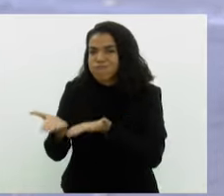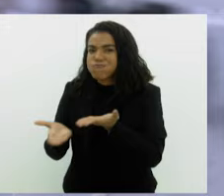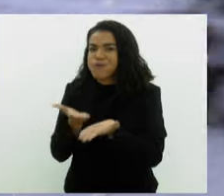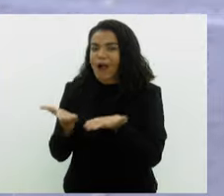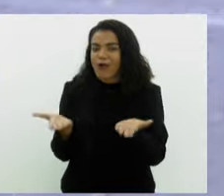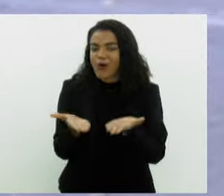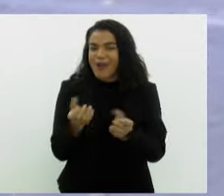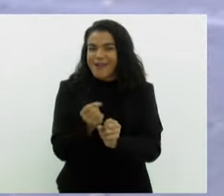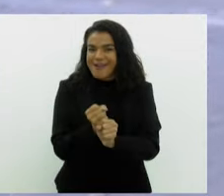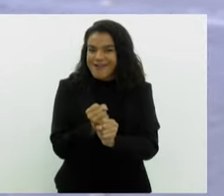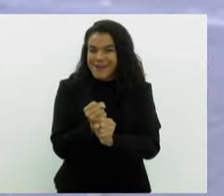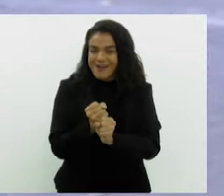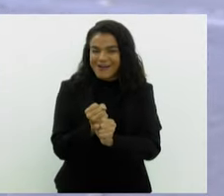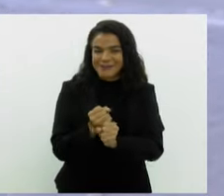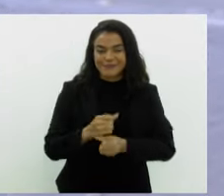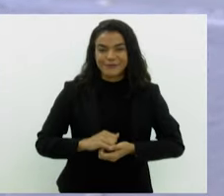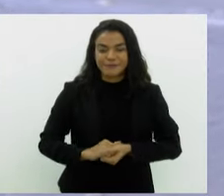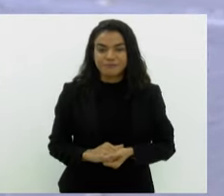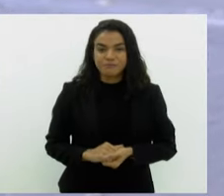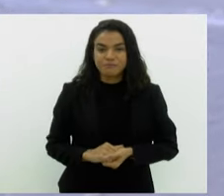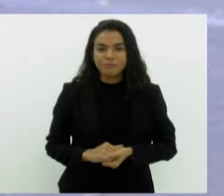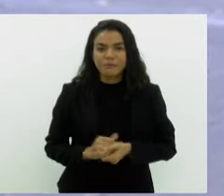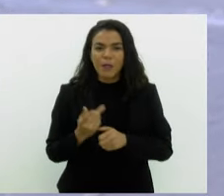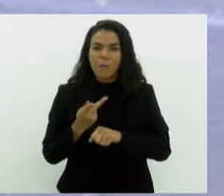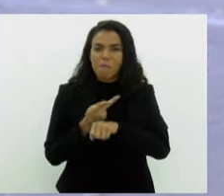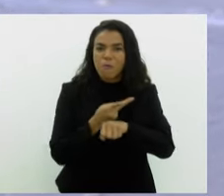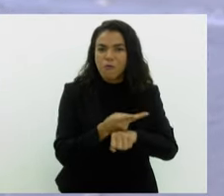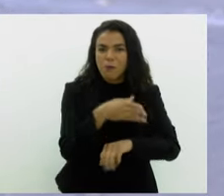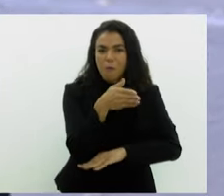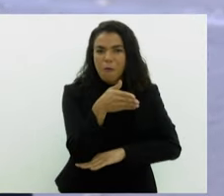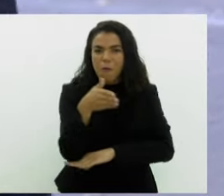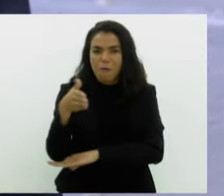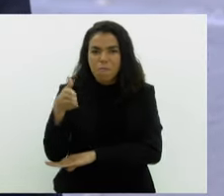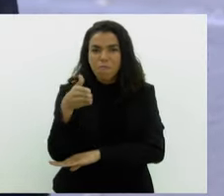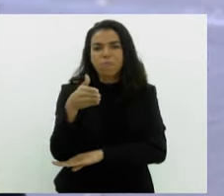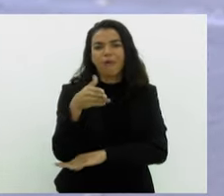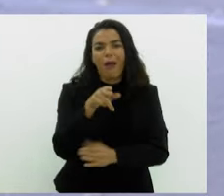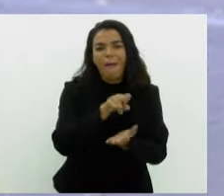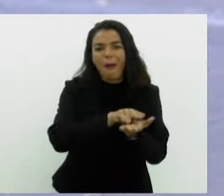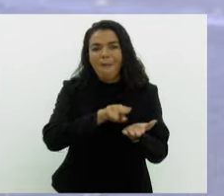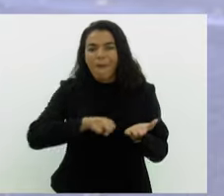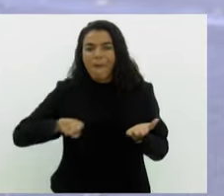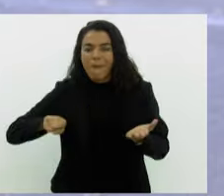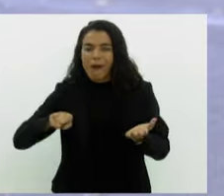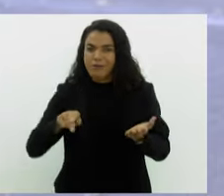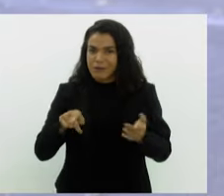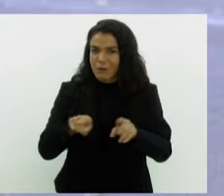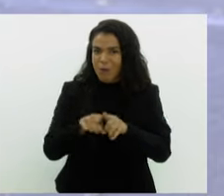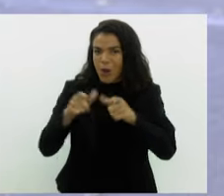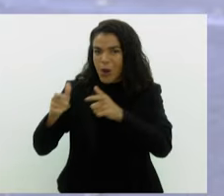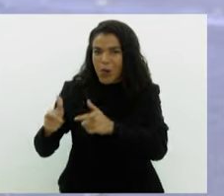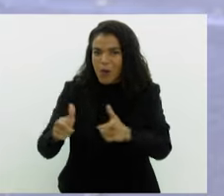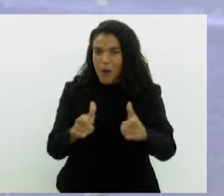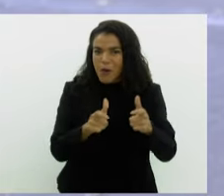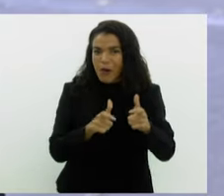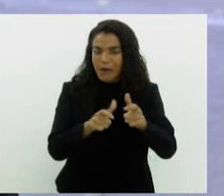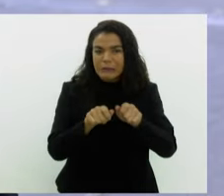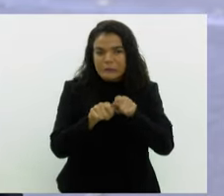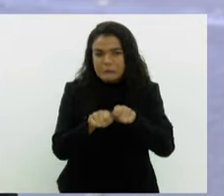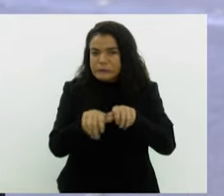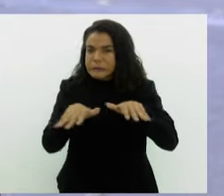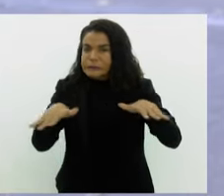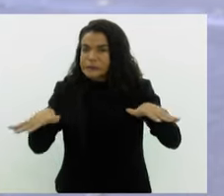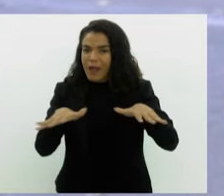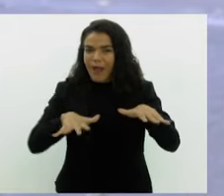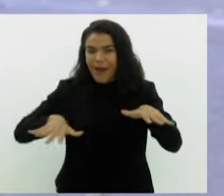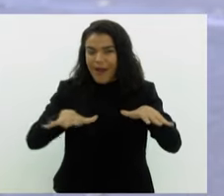agora esse ano, com grandes eventos. E essa busca por hospedagem não se resume a somente os locais onde estão sendo realizados esses eventos? Se expande também para